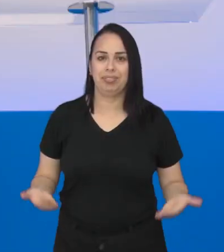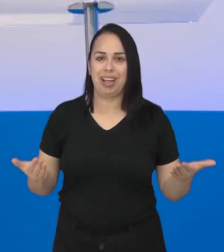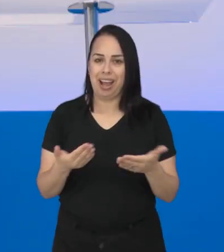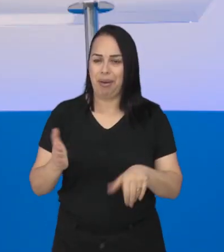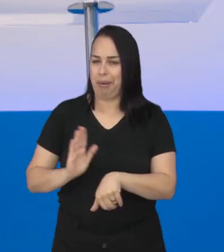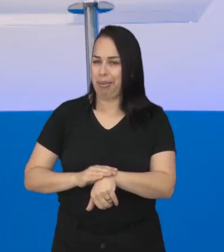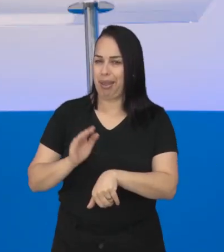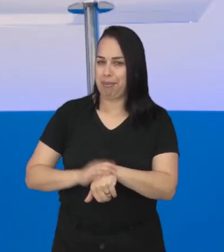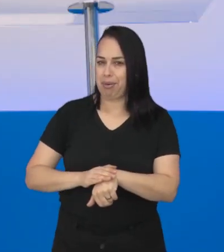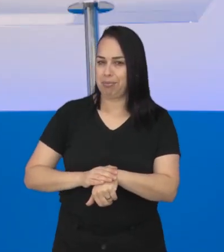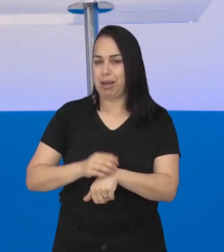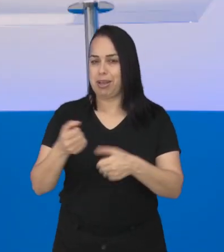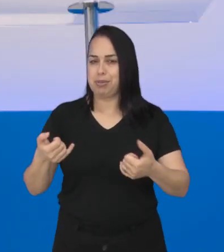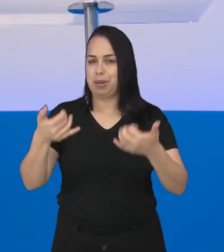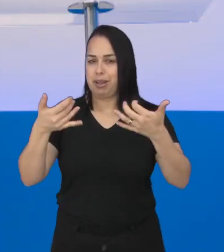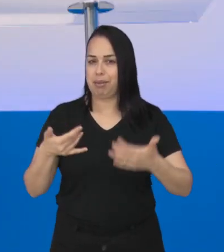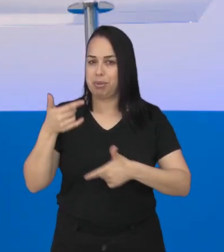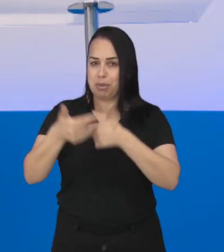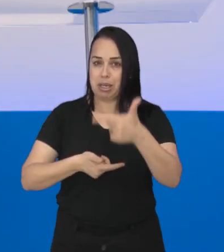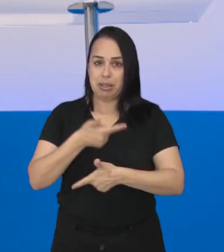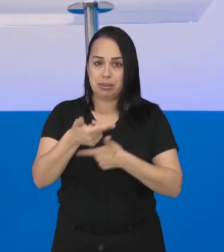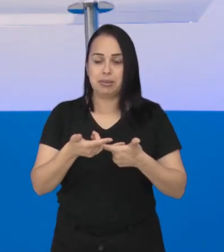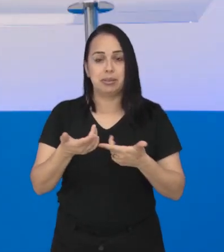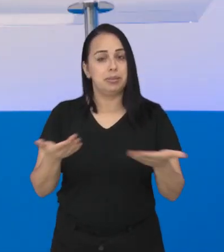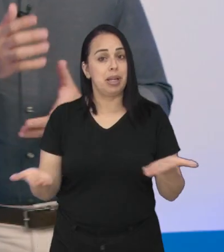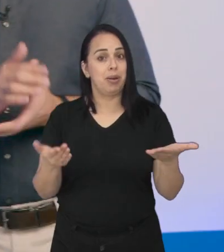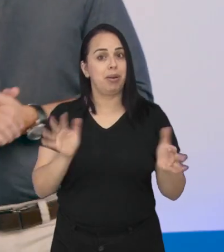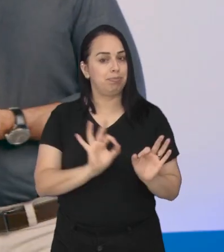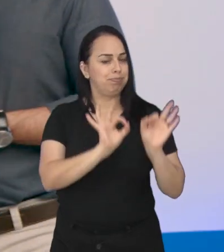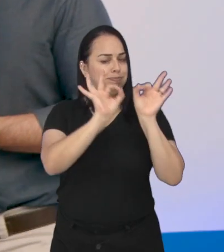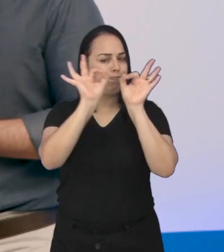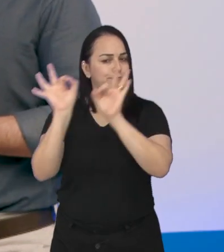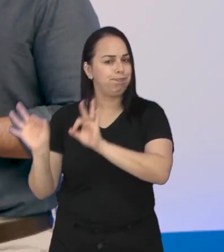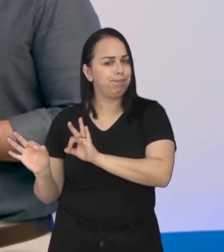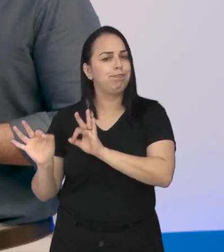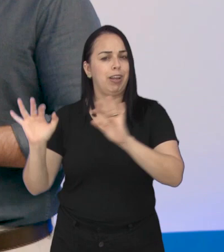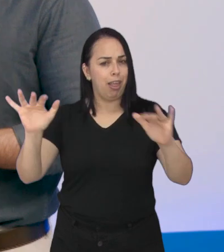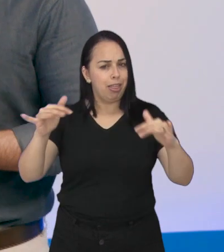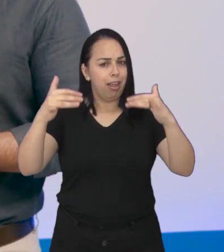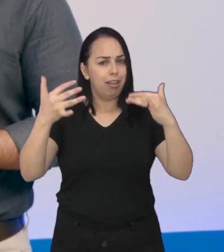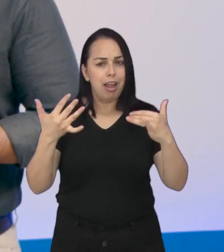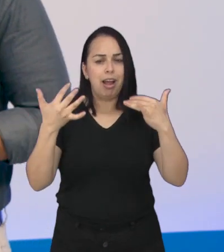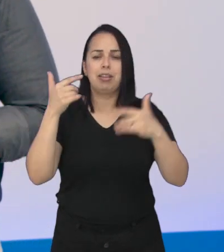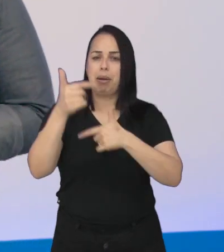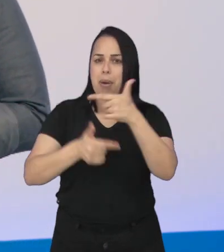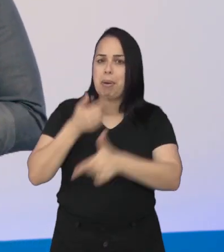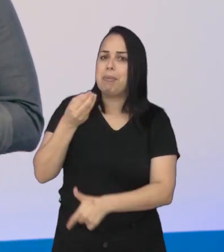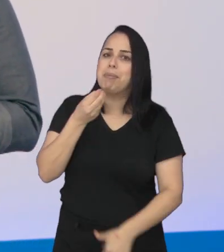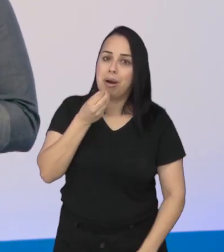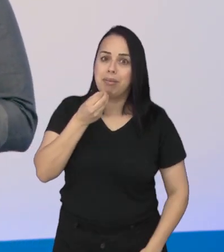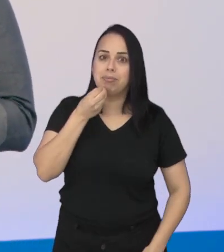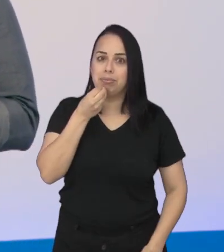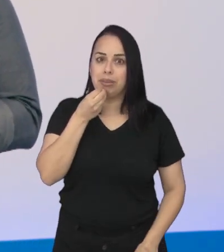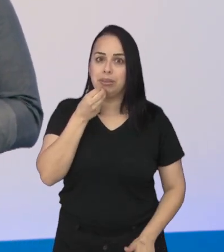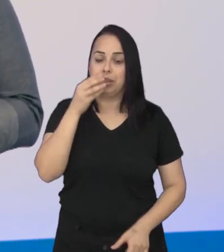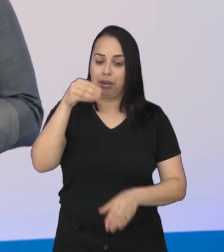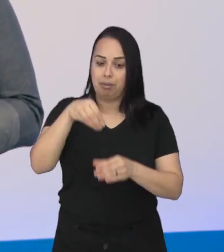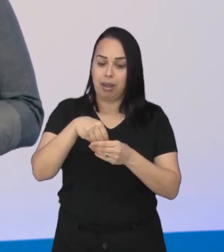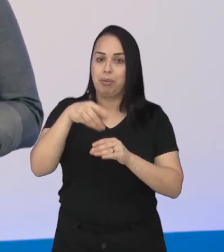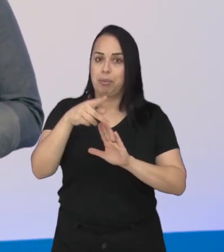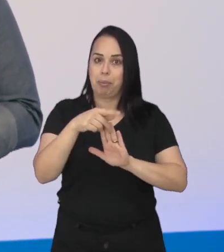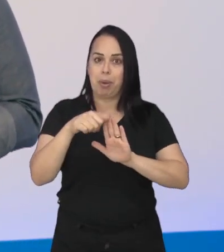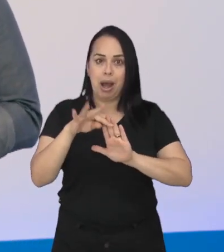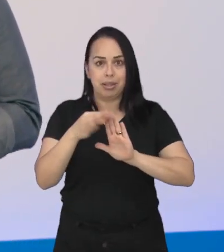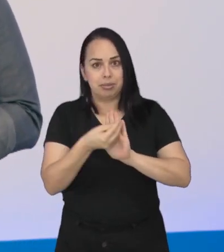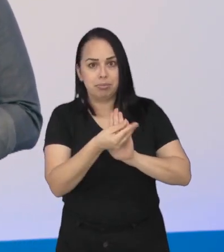E vamos separar um tempinho para a gente falar de emprego? Eu te convido para acompanhar a nossa agenda de serviços com as vagas de